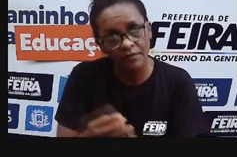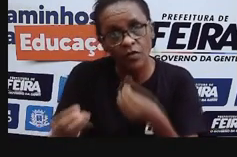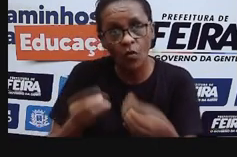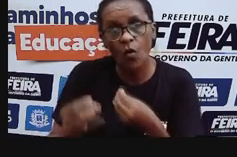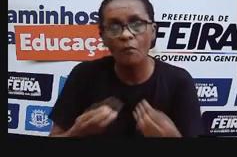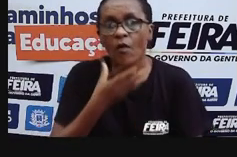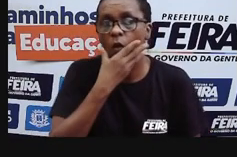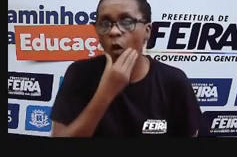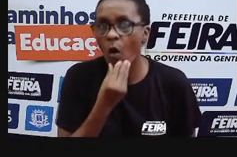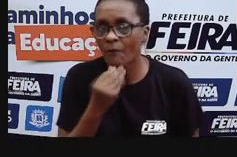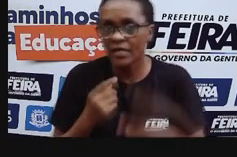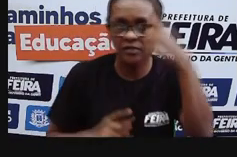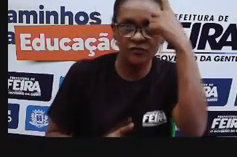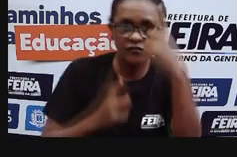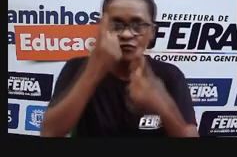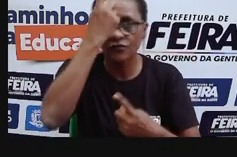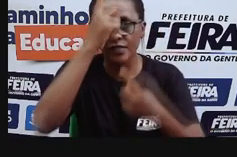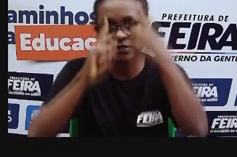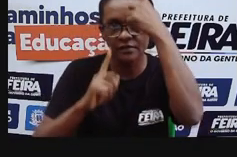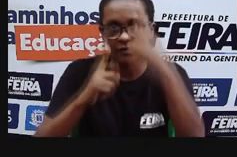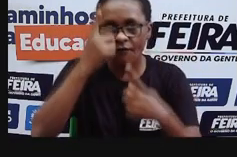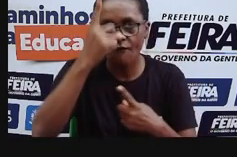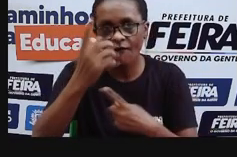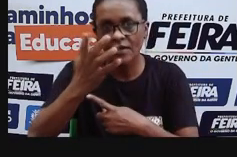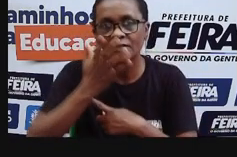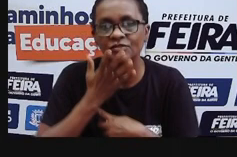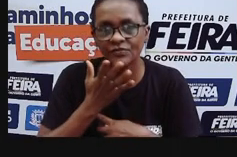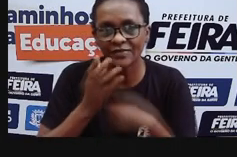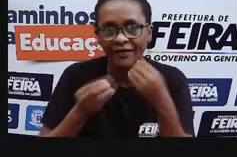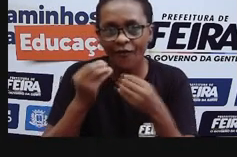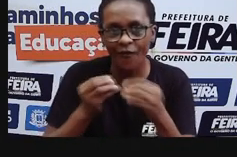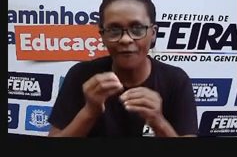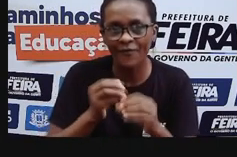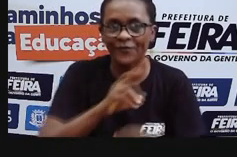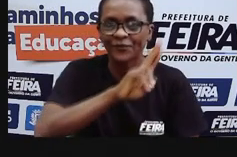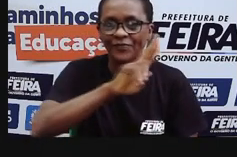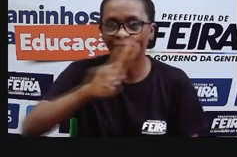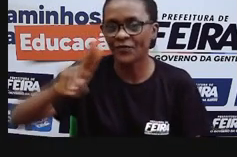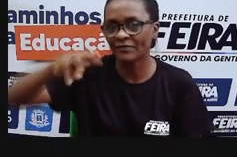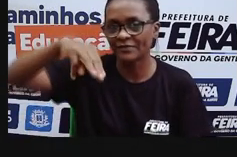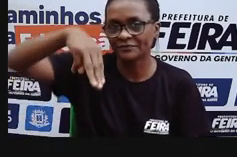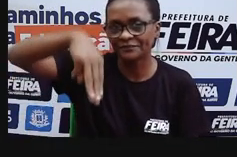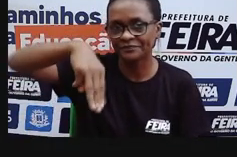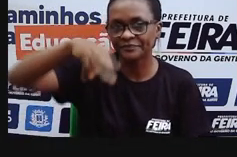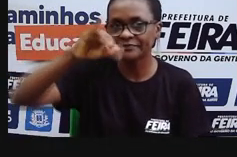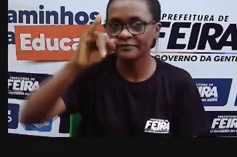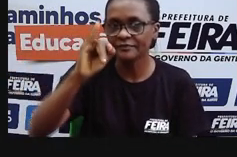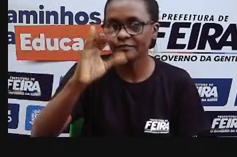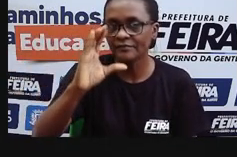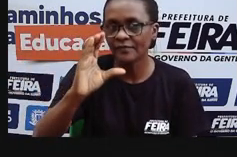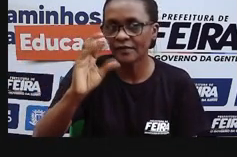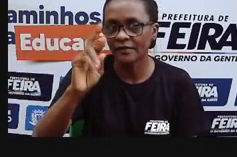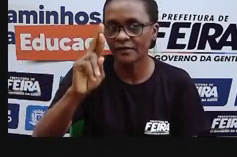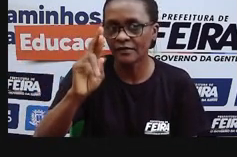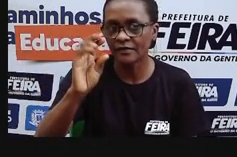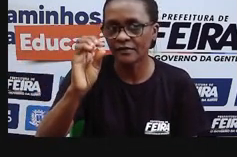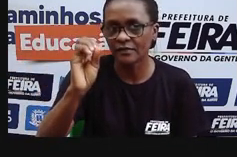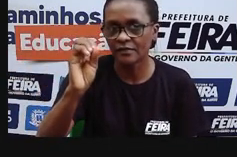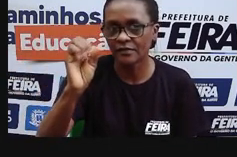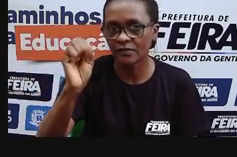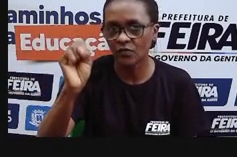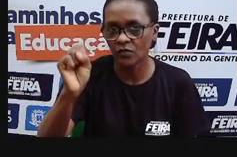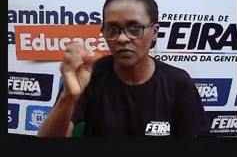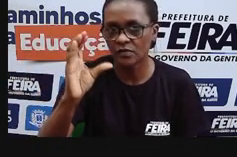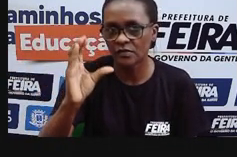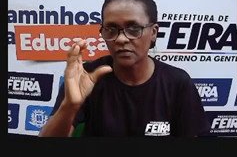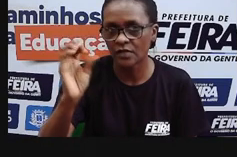tá? E existem dois tipos principais, né? Dois de microscópios, os mais comuns. Que é o microscópio